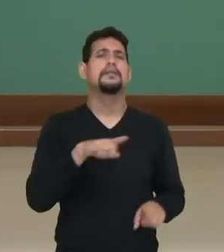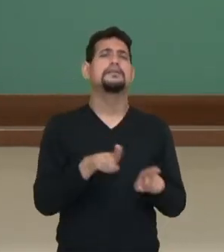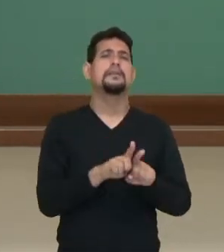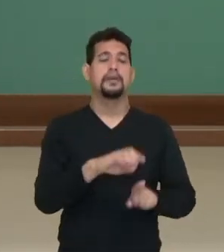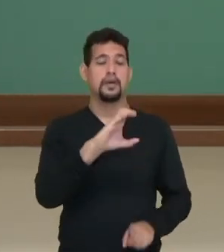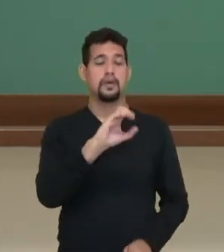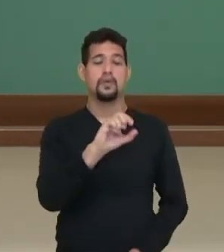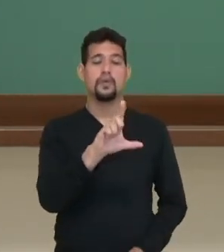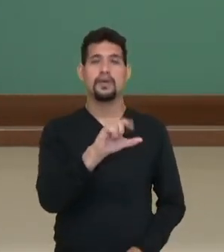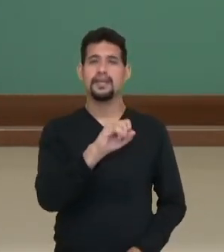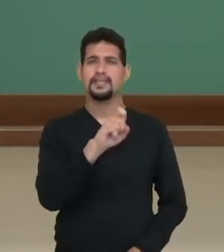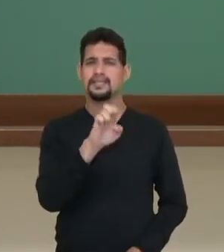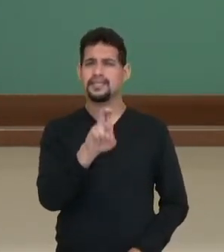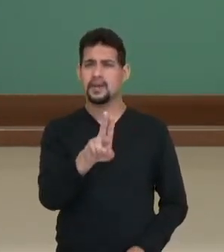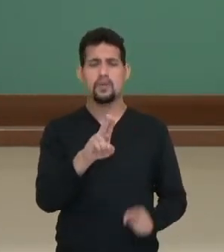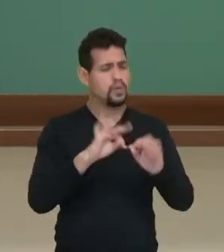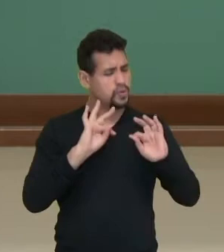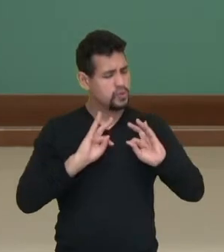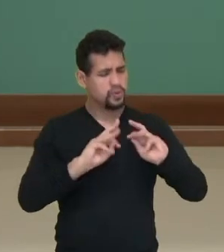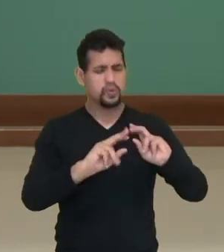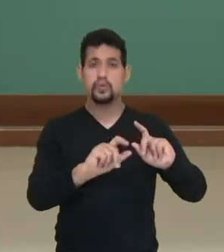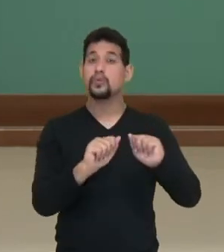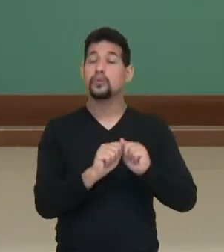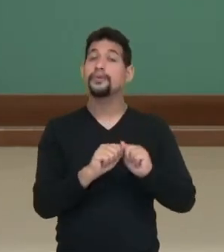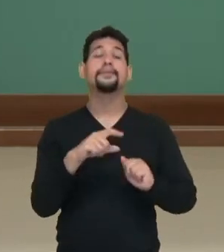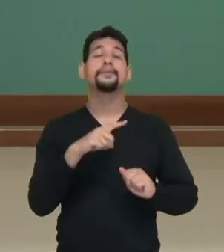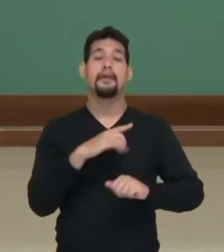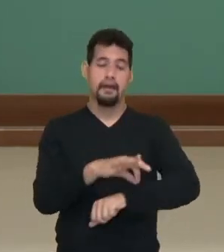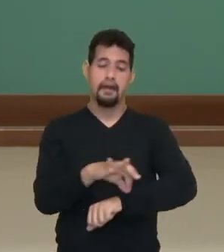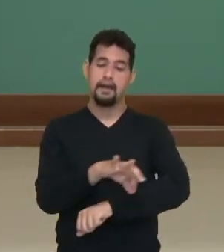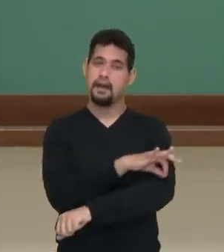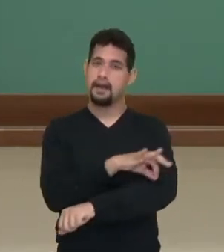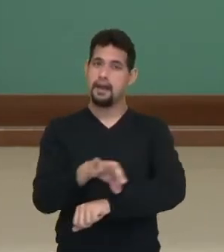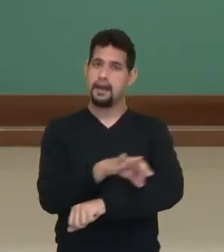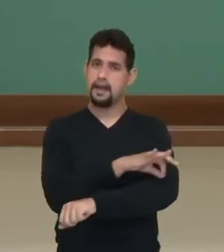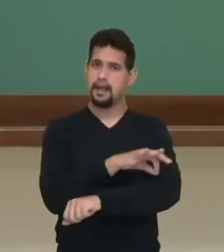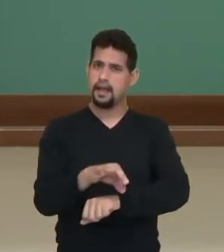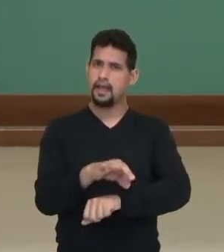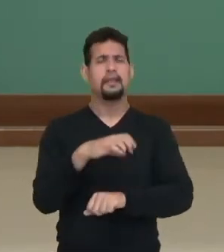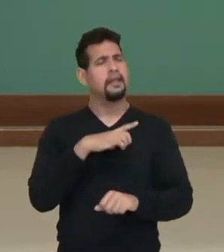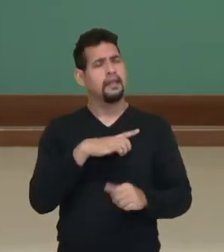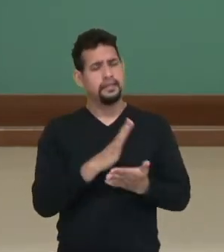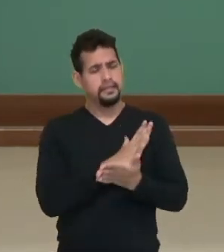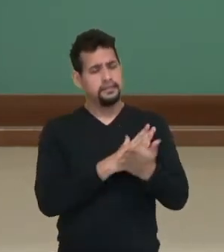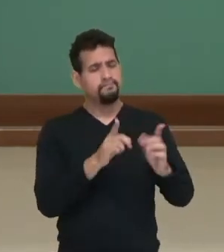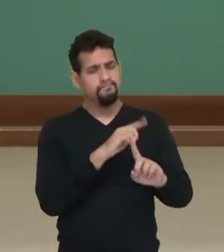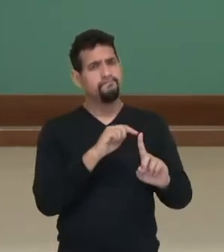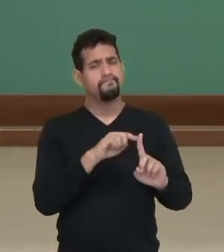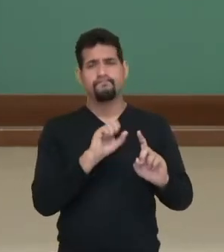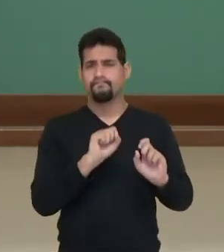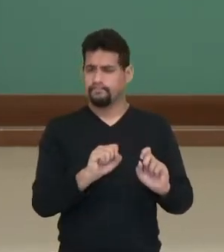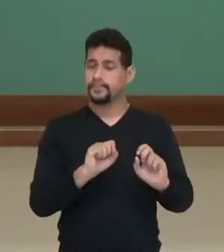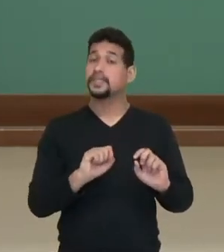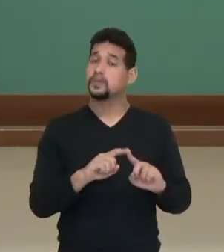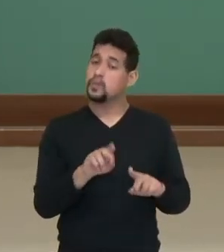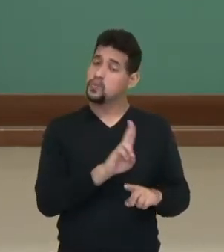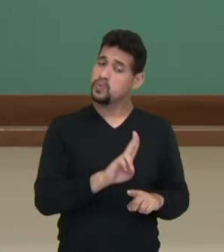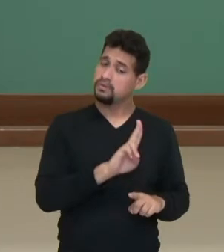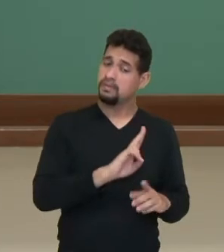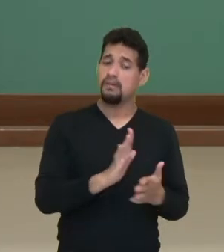todos pertencentes à arquitetura, com funções, com funcionalidades e também